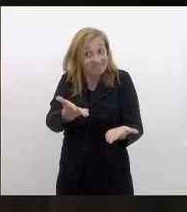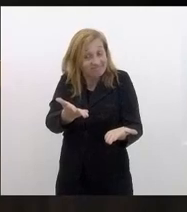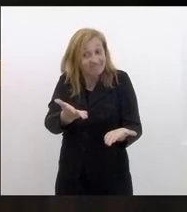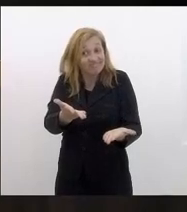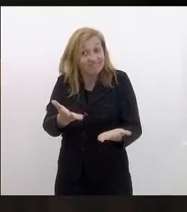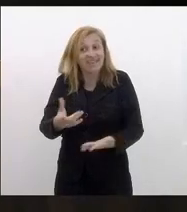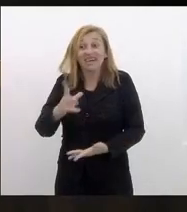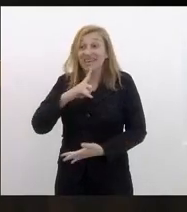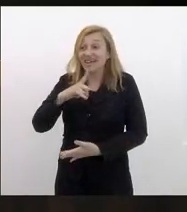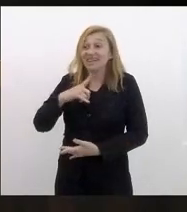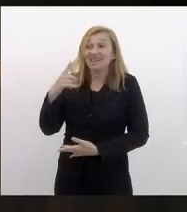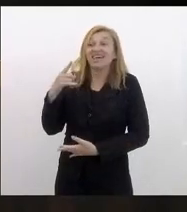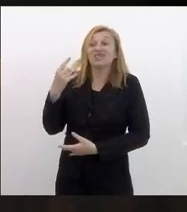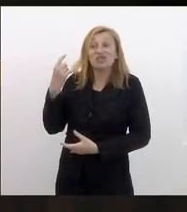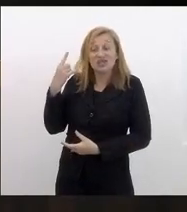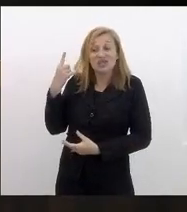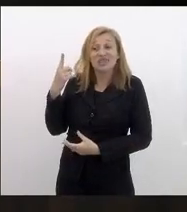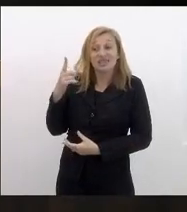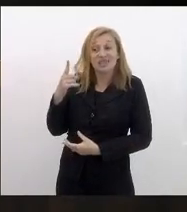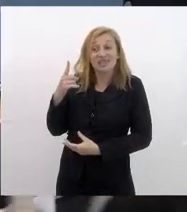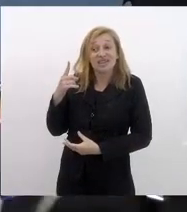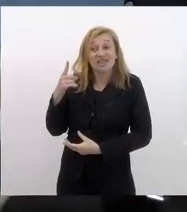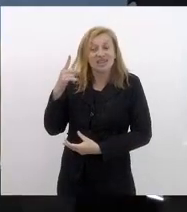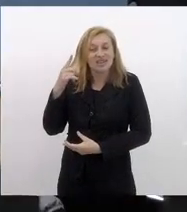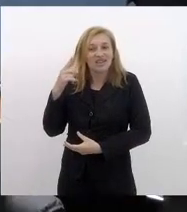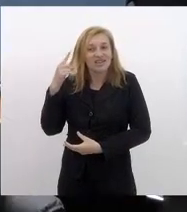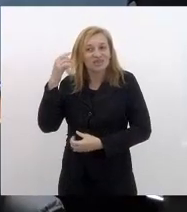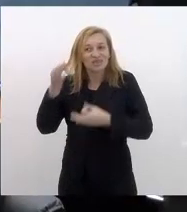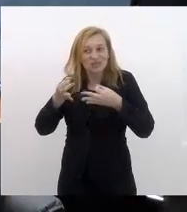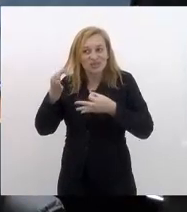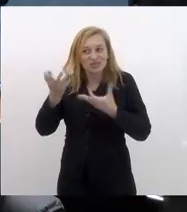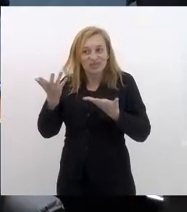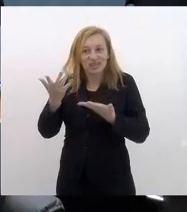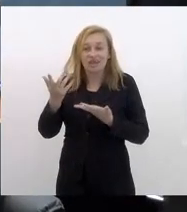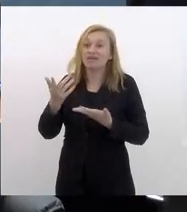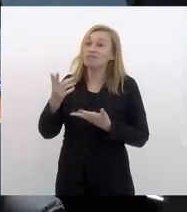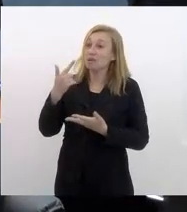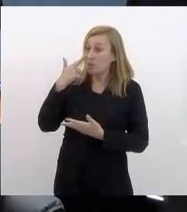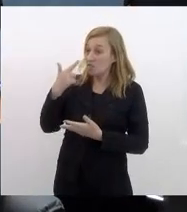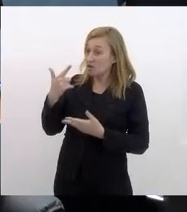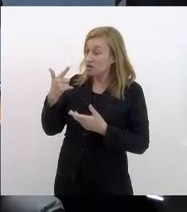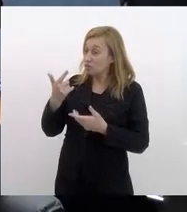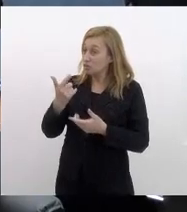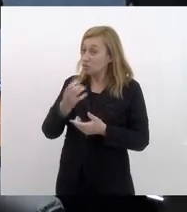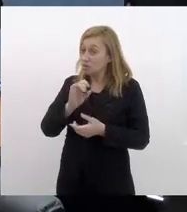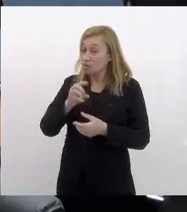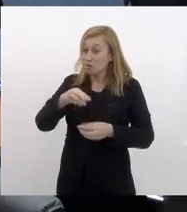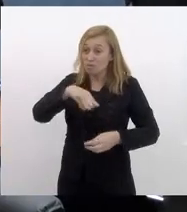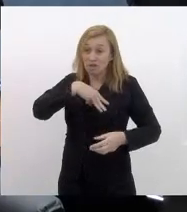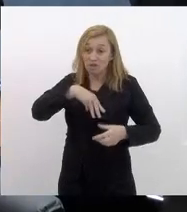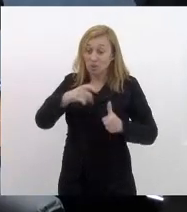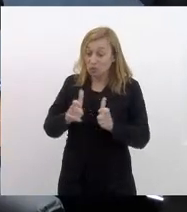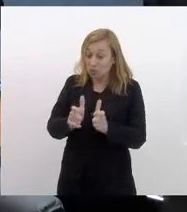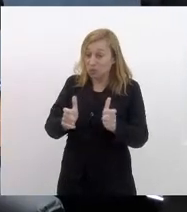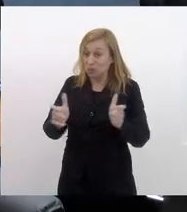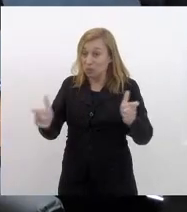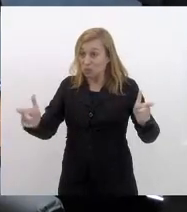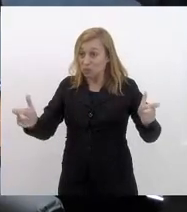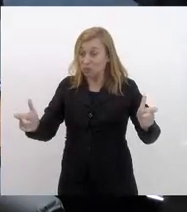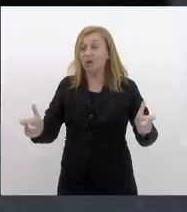faz isso né respeita e pelo visto o território do império está aumentando né disse Luiz Paulo Madureira